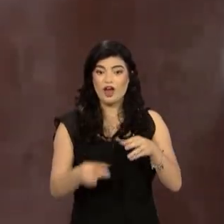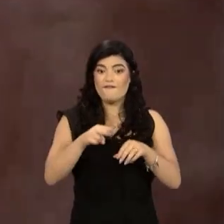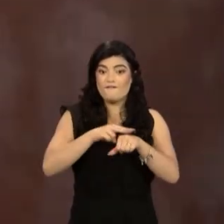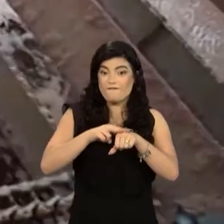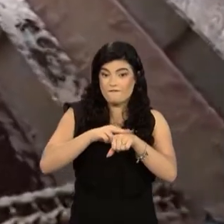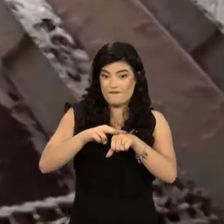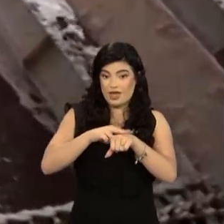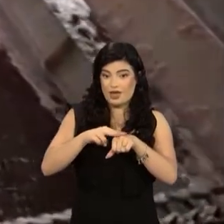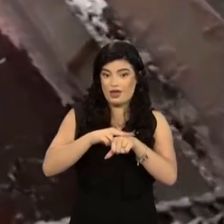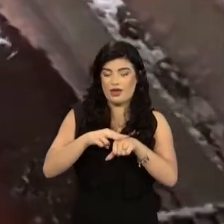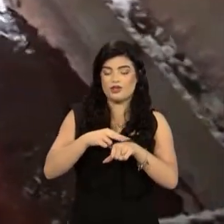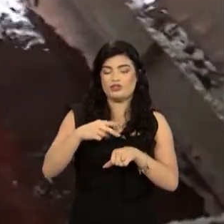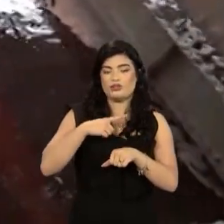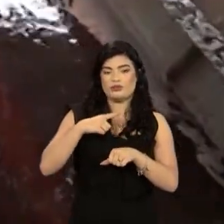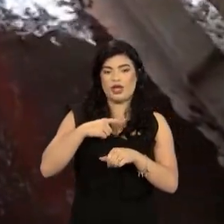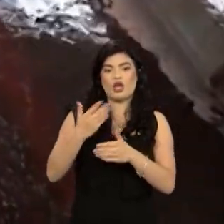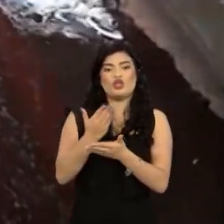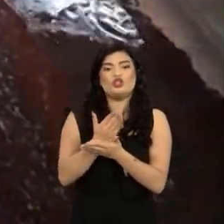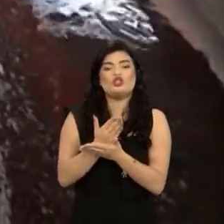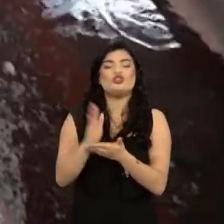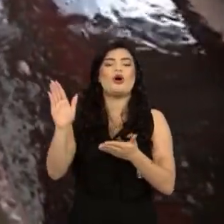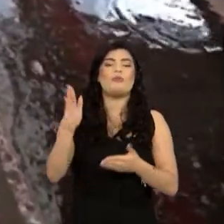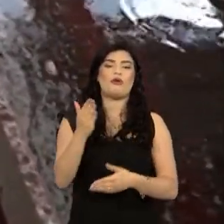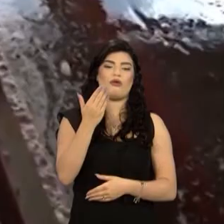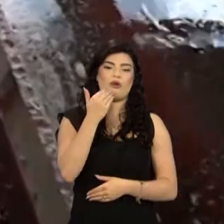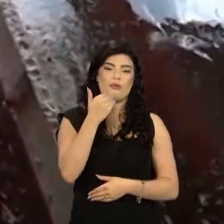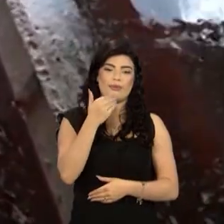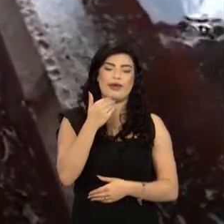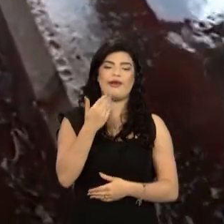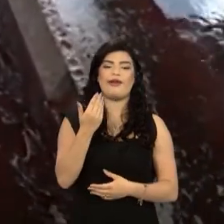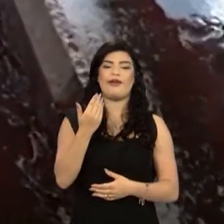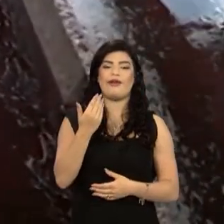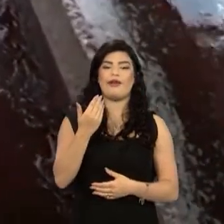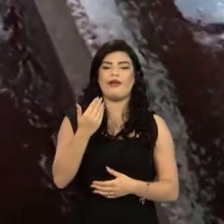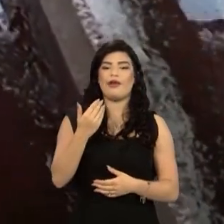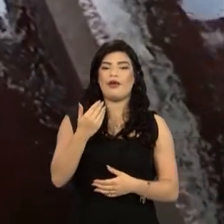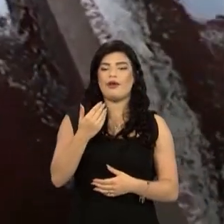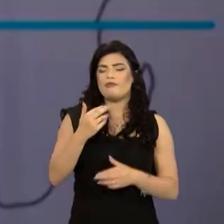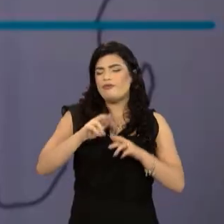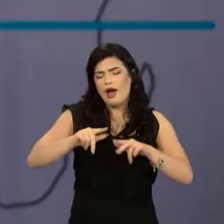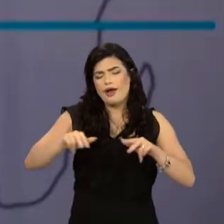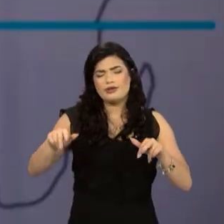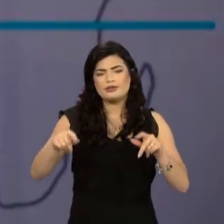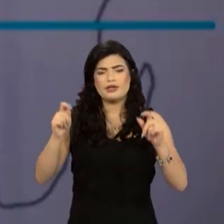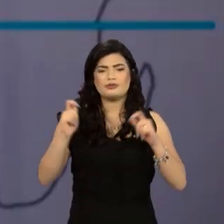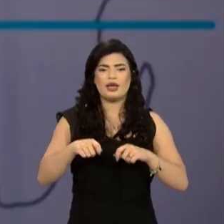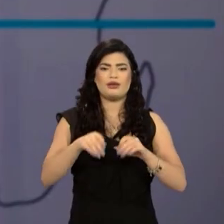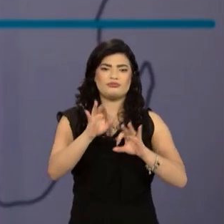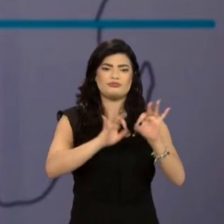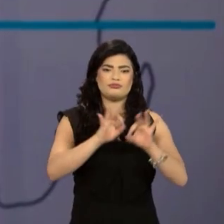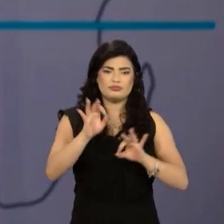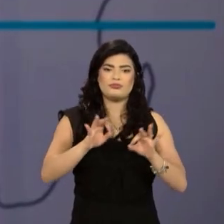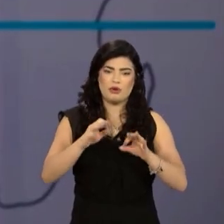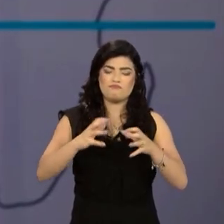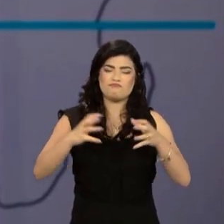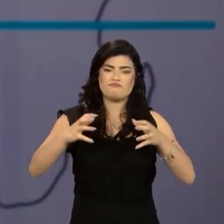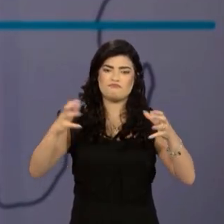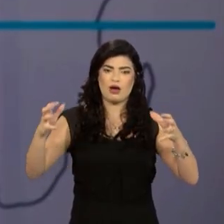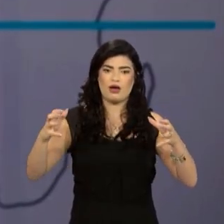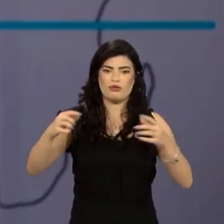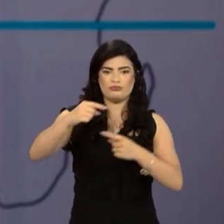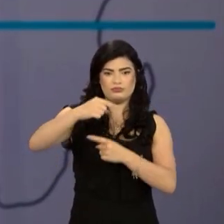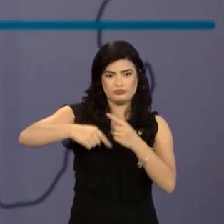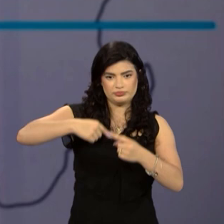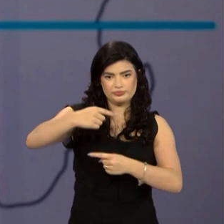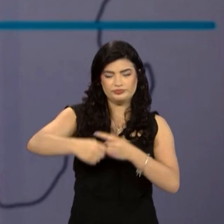e sobras de refeitório, casca, sobra de alimentos. Então, esses constituem a grande gama de resíduos gerados,